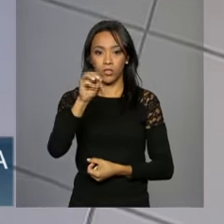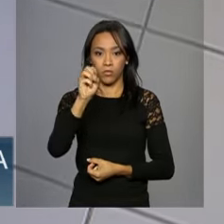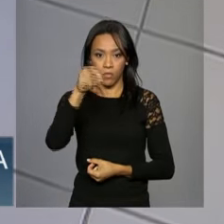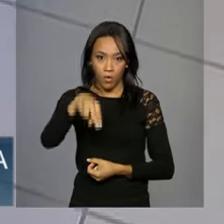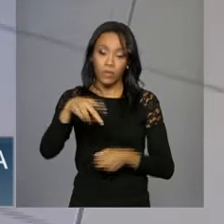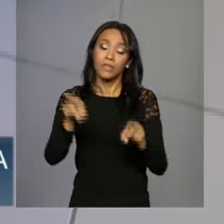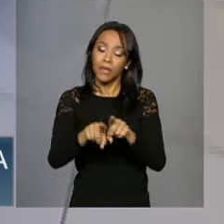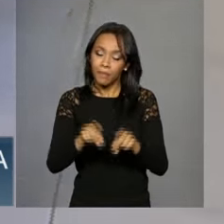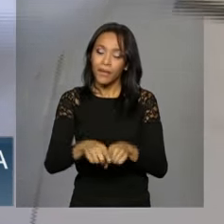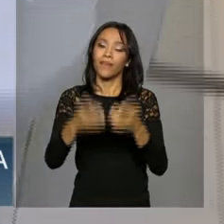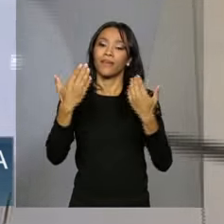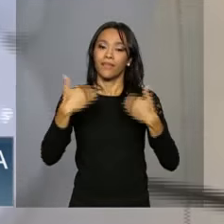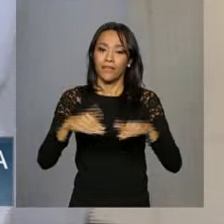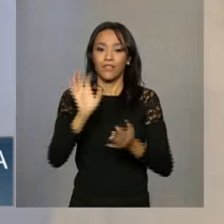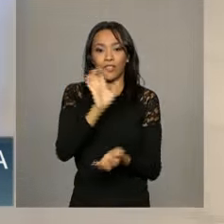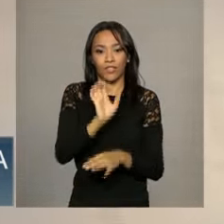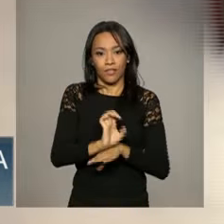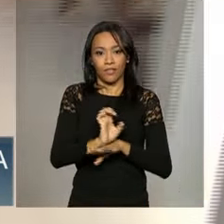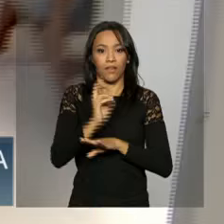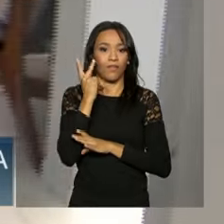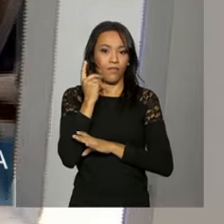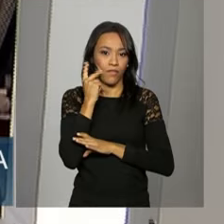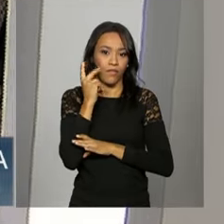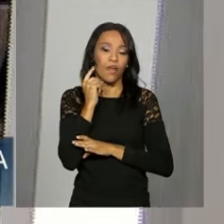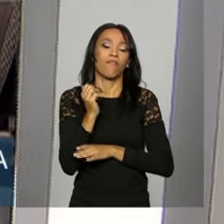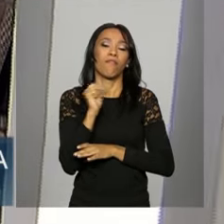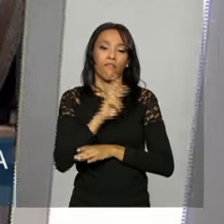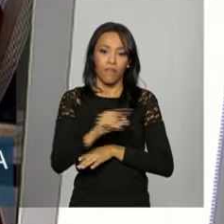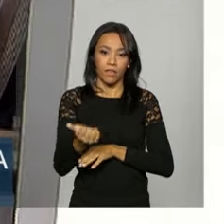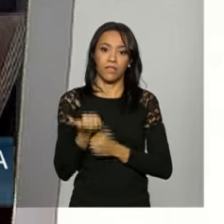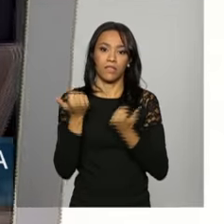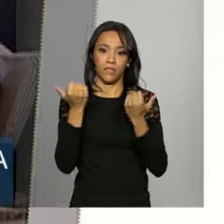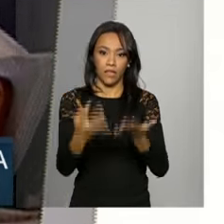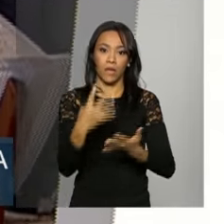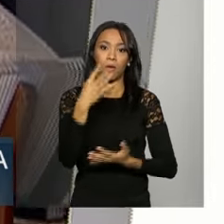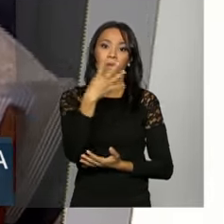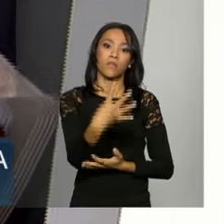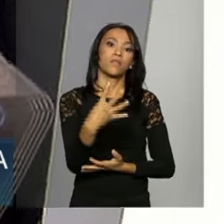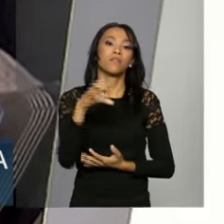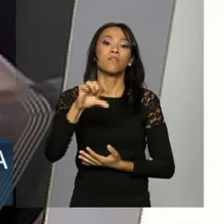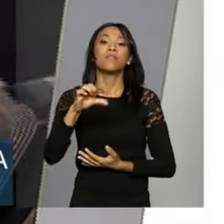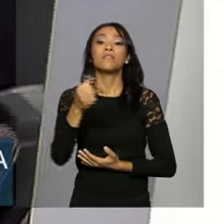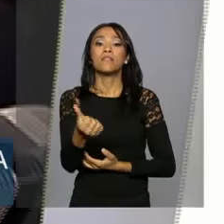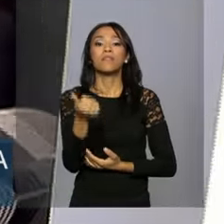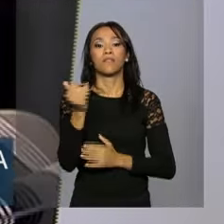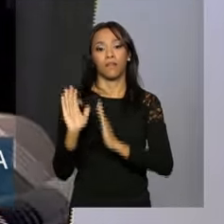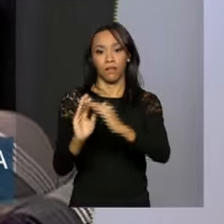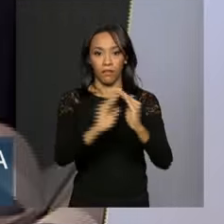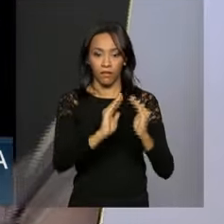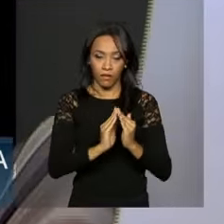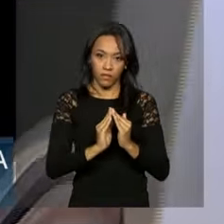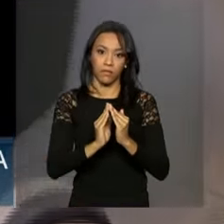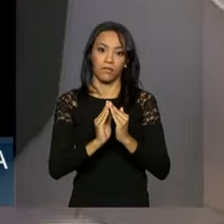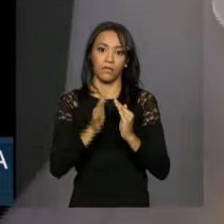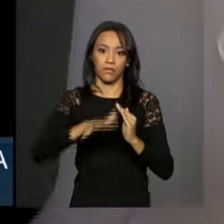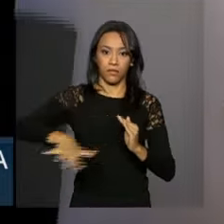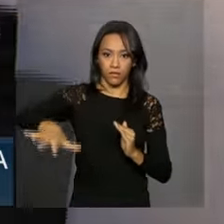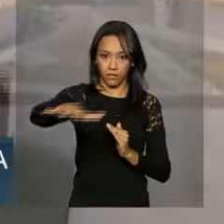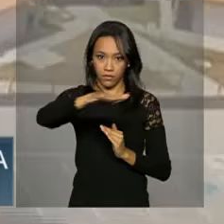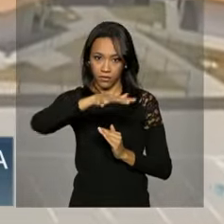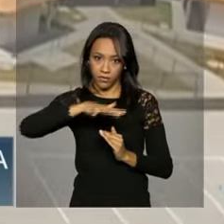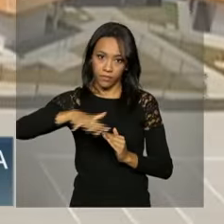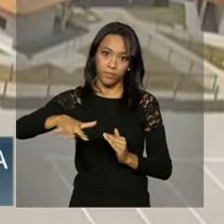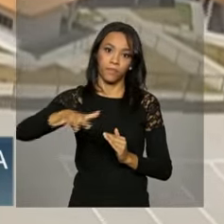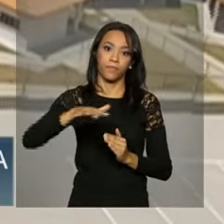Calcaia, são 496 casas do Condomínio Residencial José Lino da